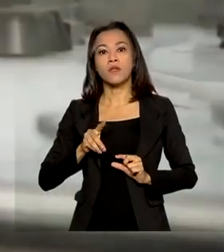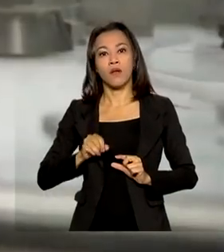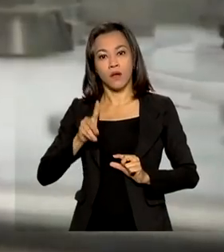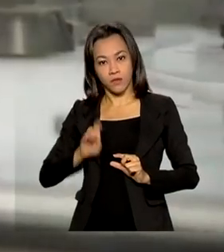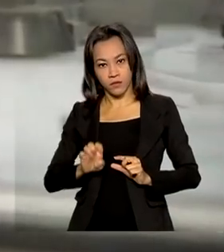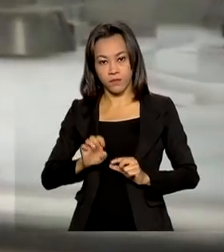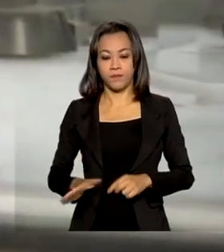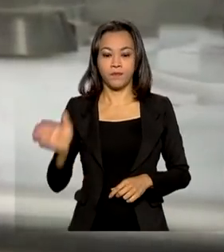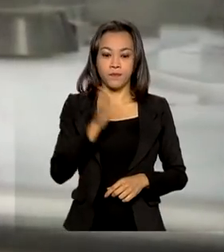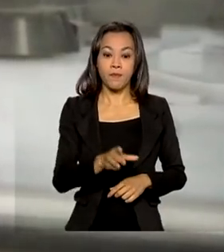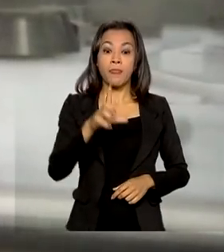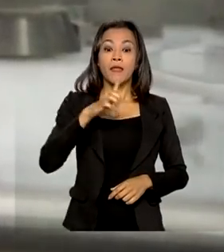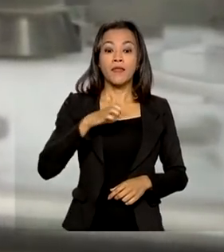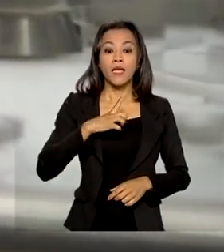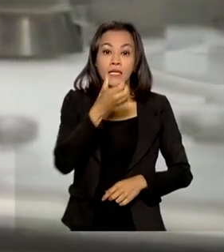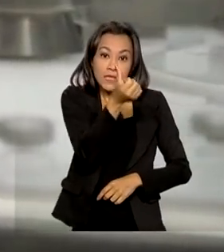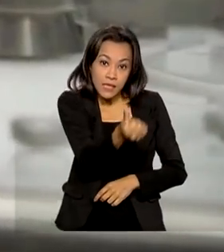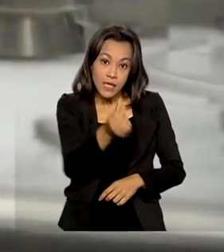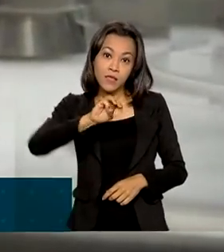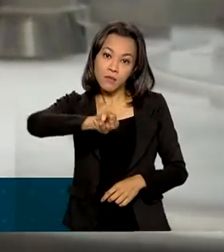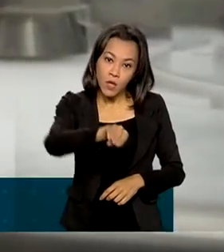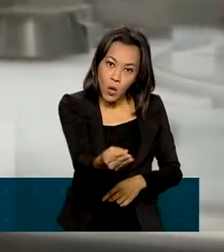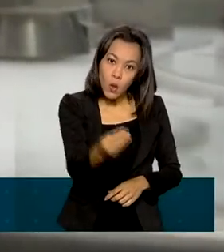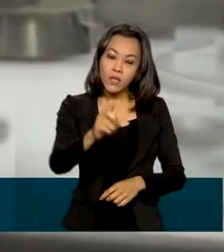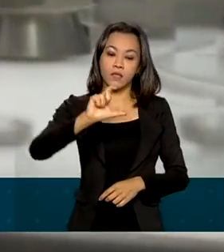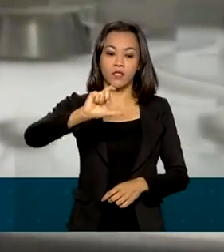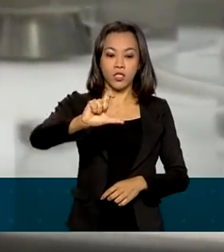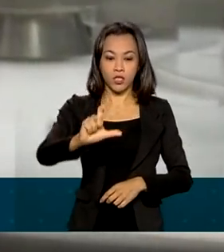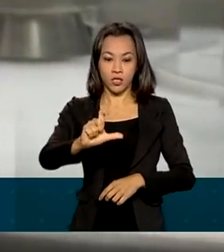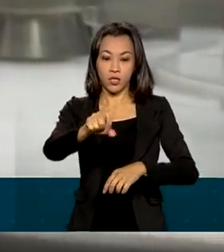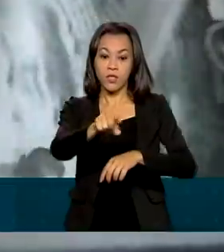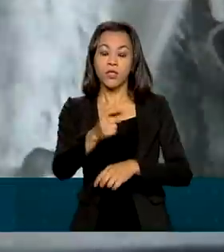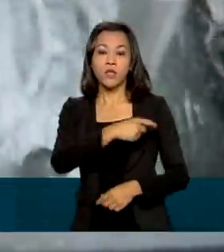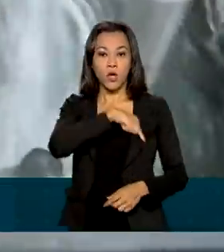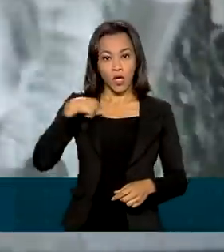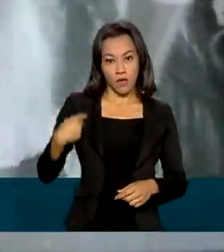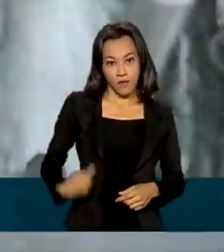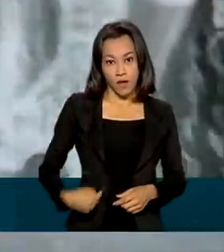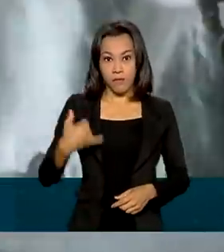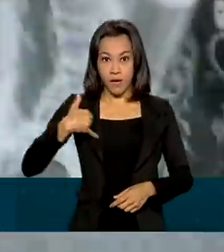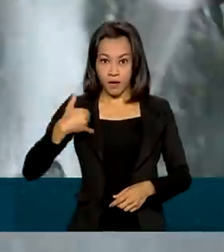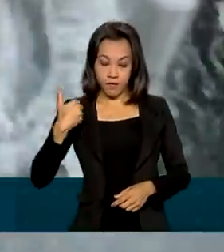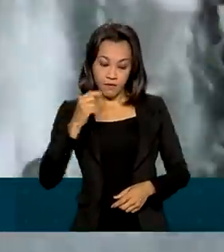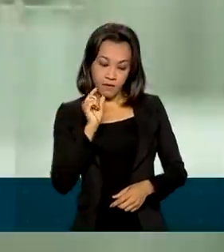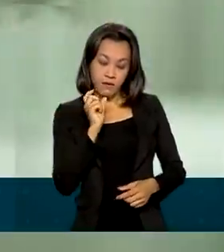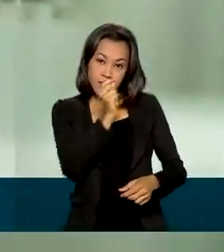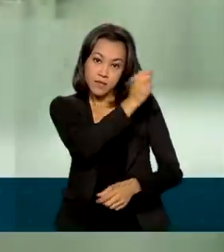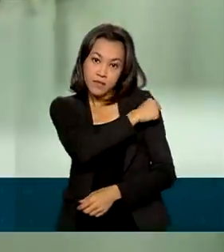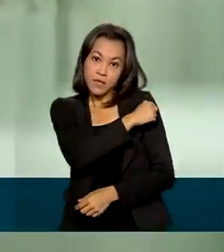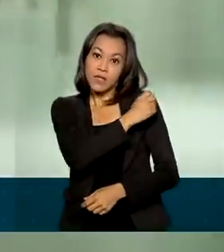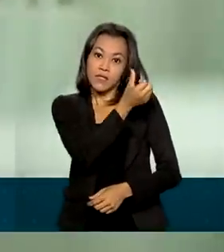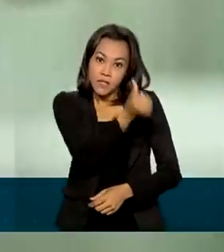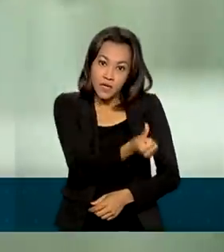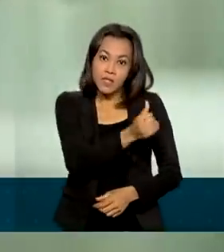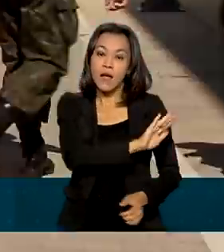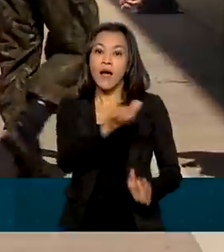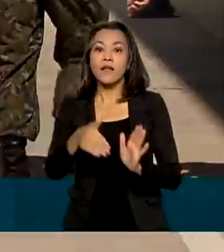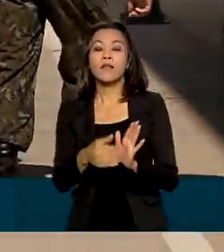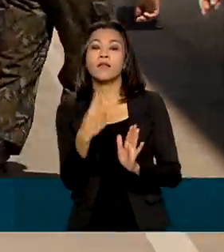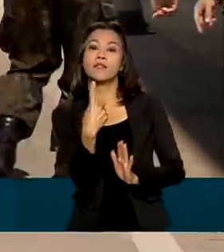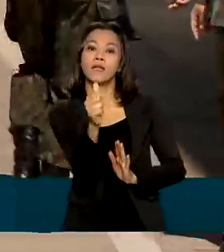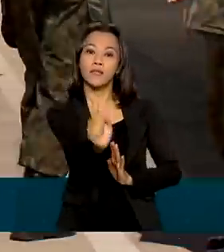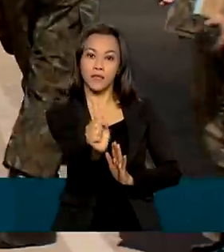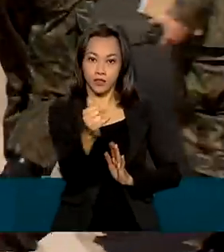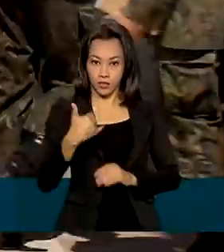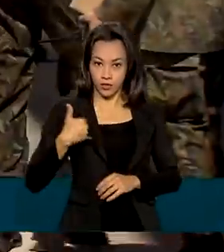conta com 6 milhões de doses da Coronavac para vacinação de crianças de 6 a 17 anos, sem comorbidades. A